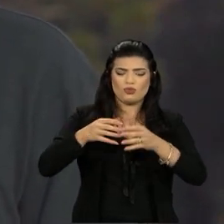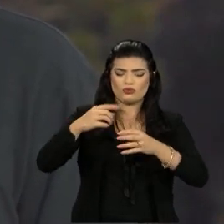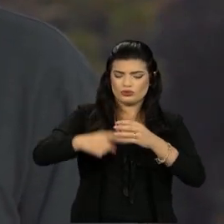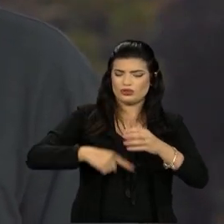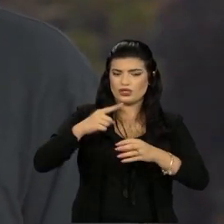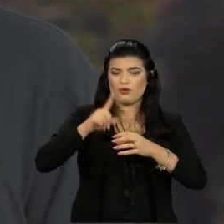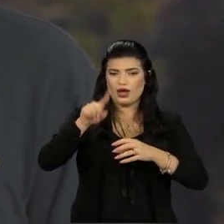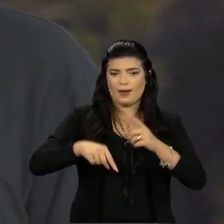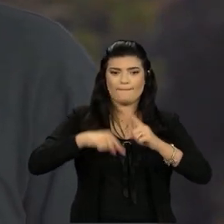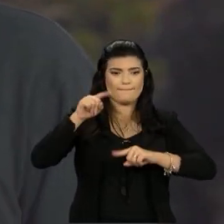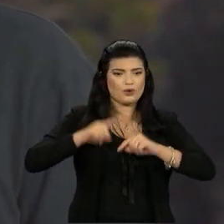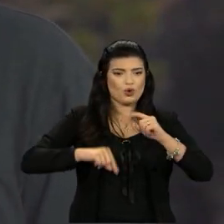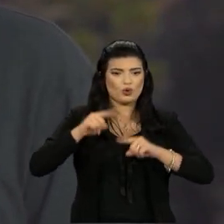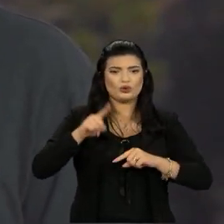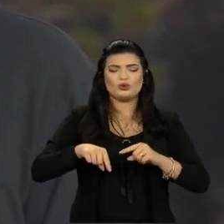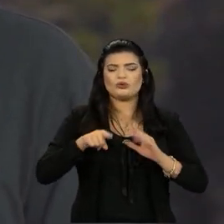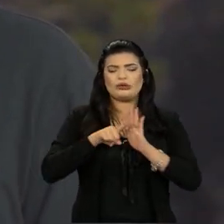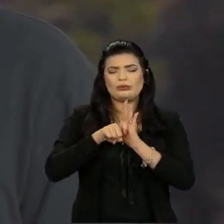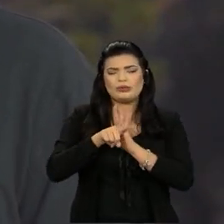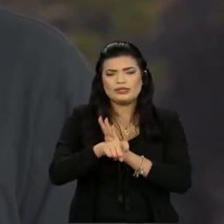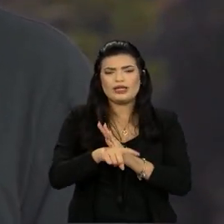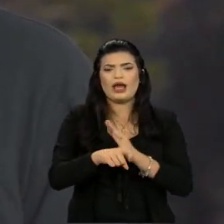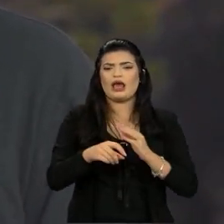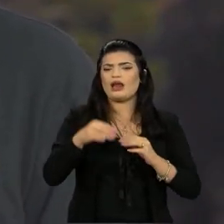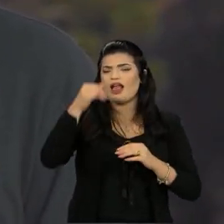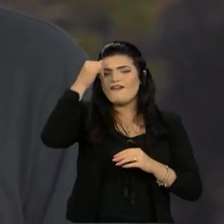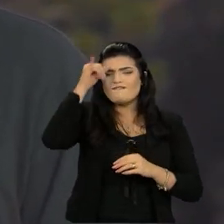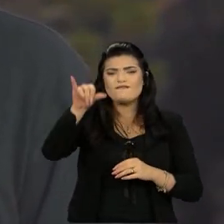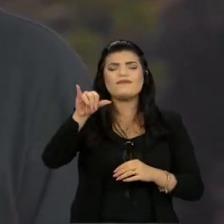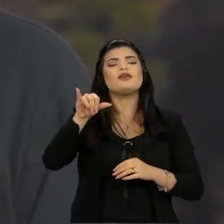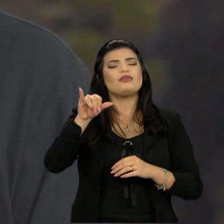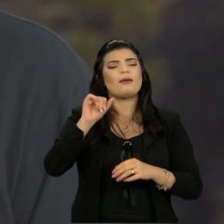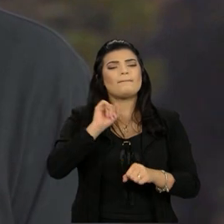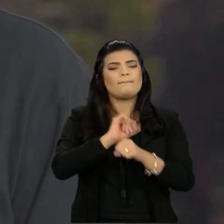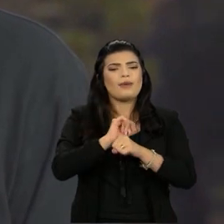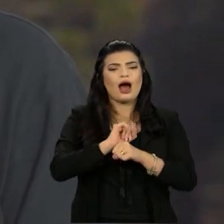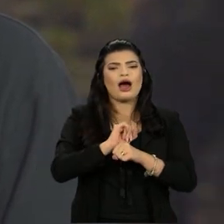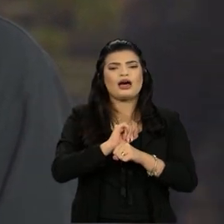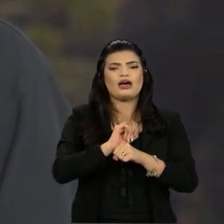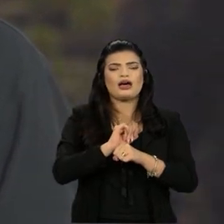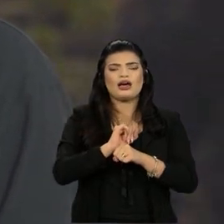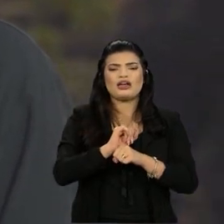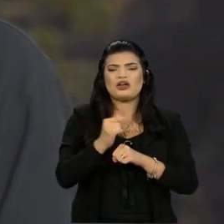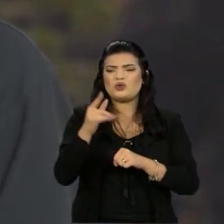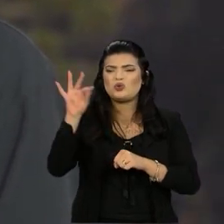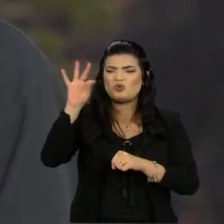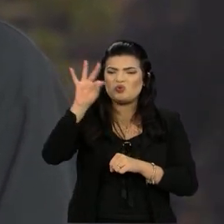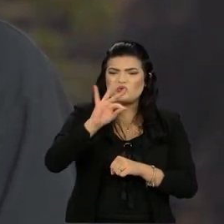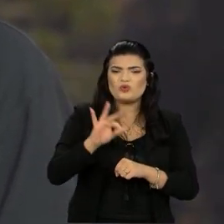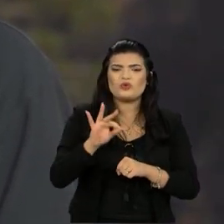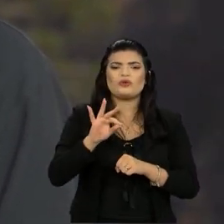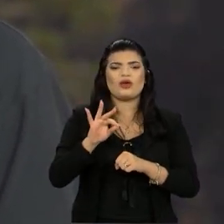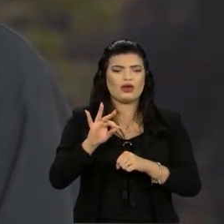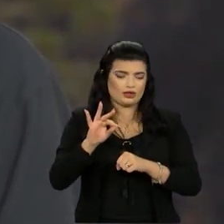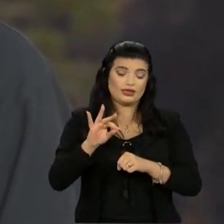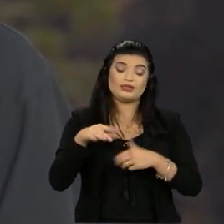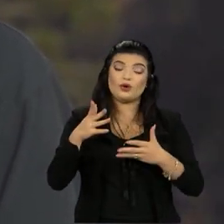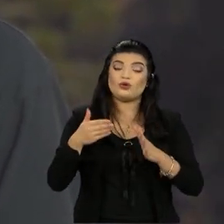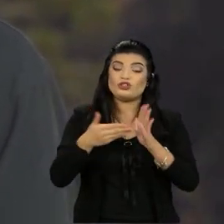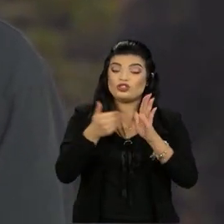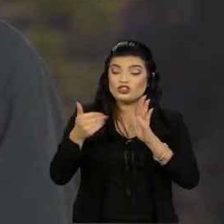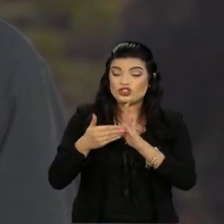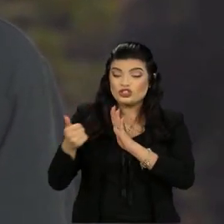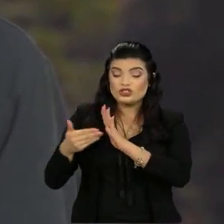são base de bactérias, de fungos, que combatem insetos, combatem outros fungos e bactérias que não têm residual. Então,